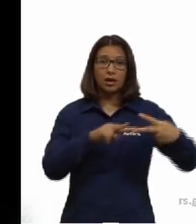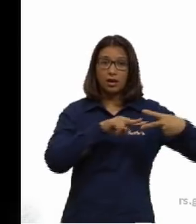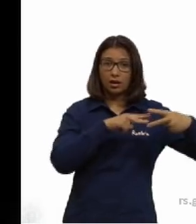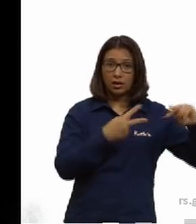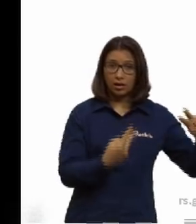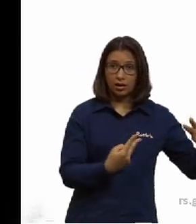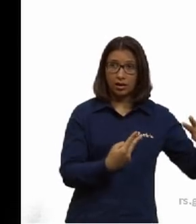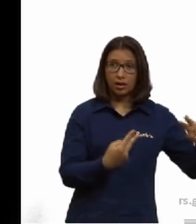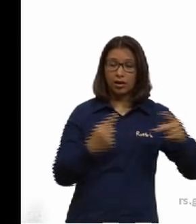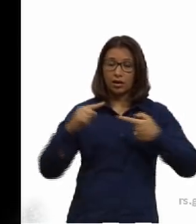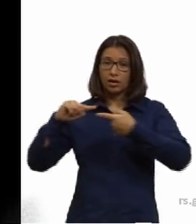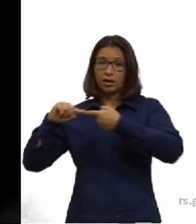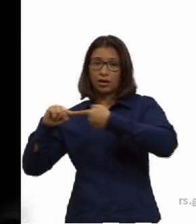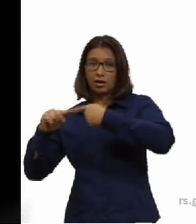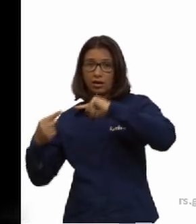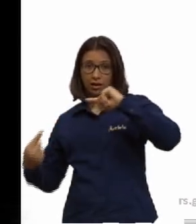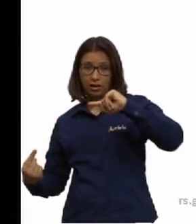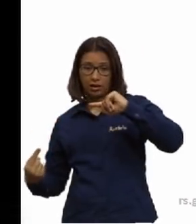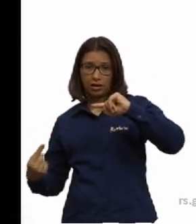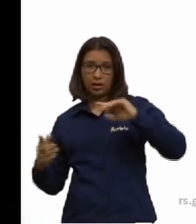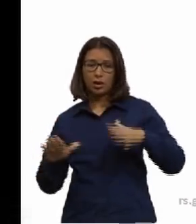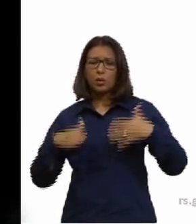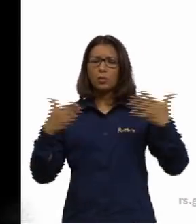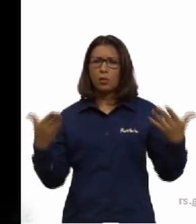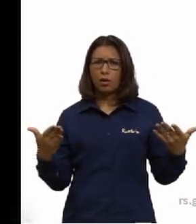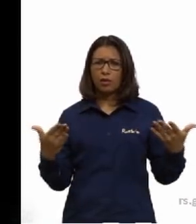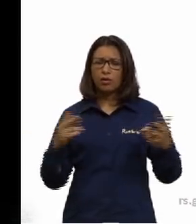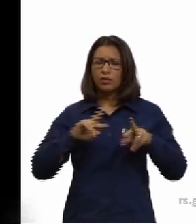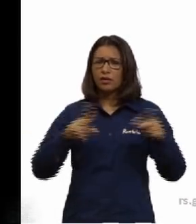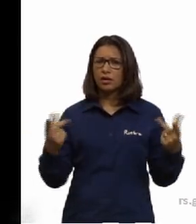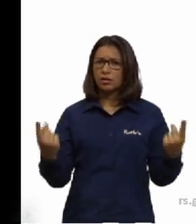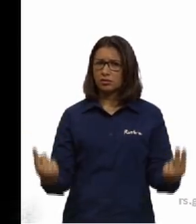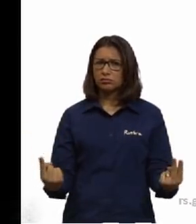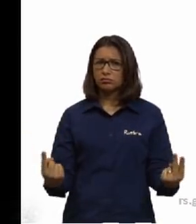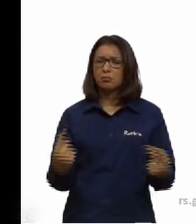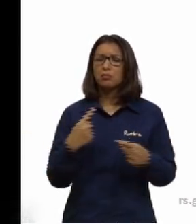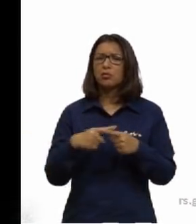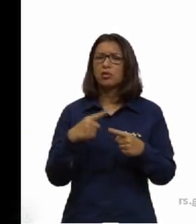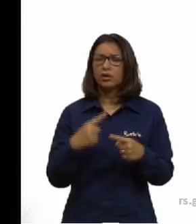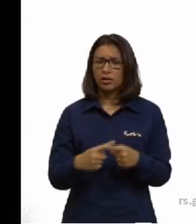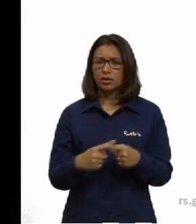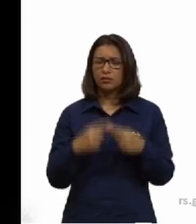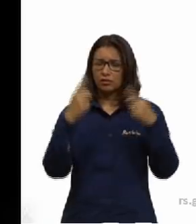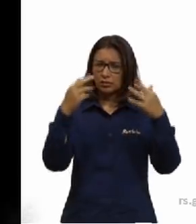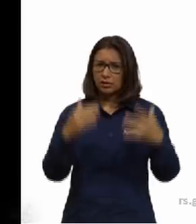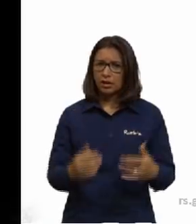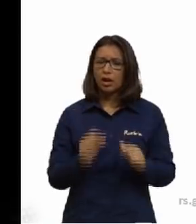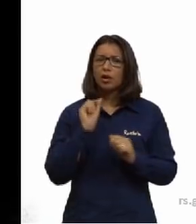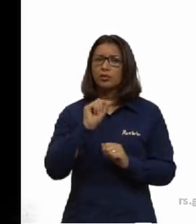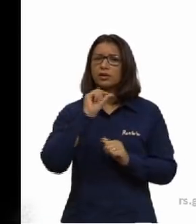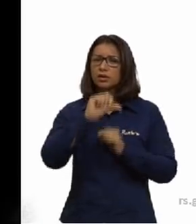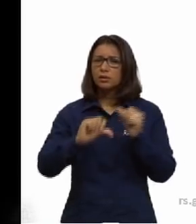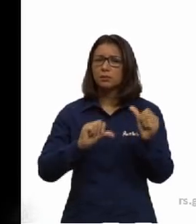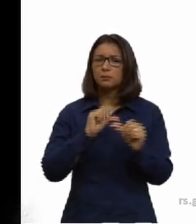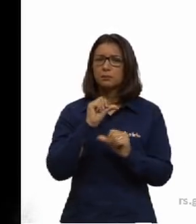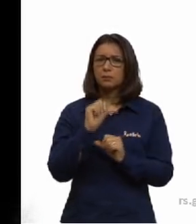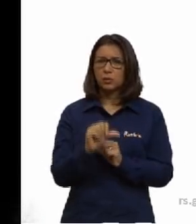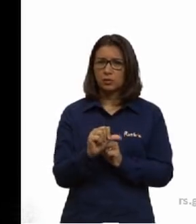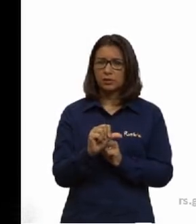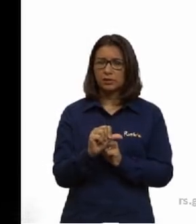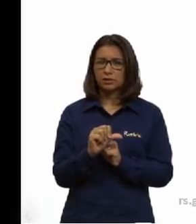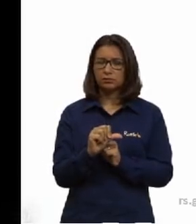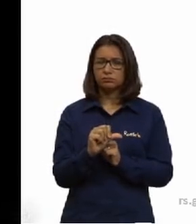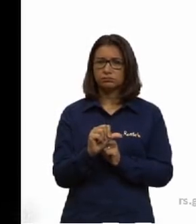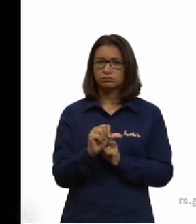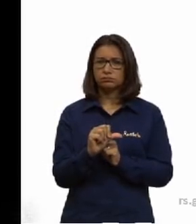e o RNA. por quê? Porque a gente já está falando desse nucleotídeo, então, vamos ver o que muda aqui. O que muda